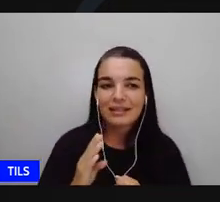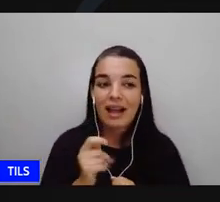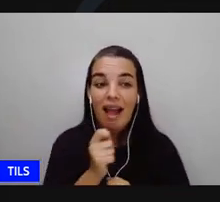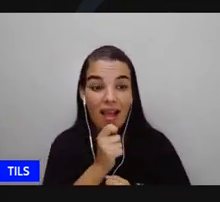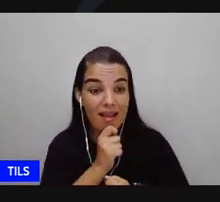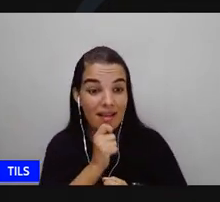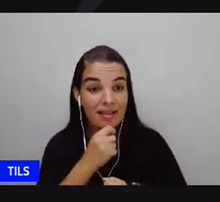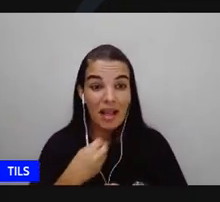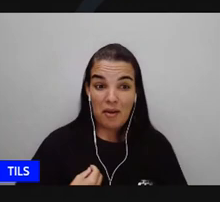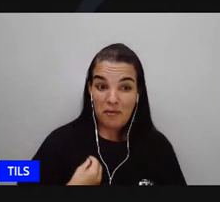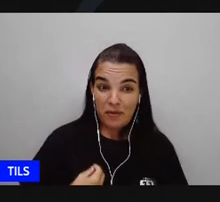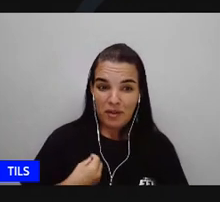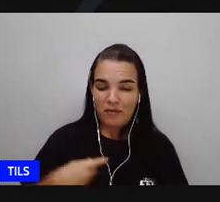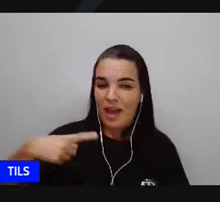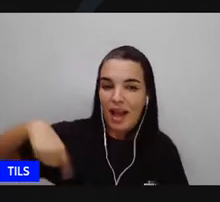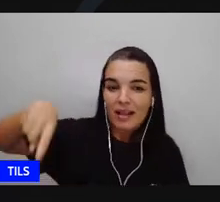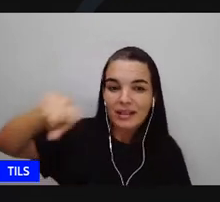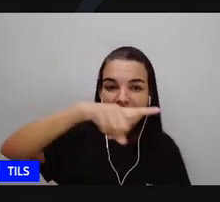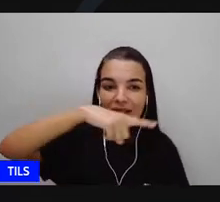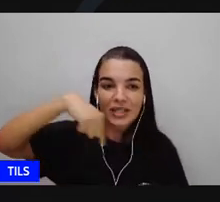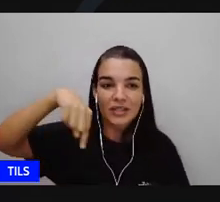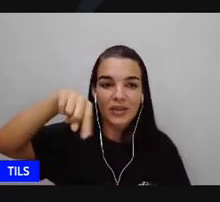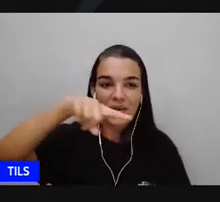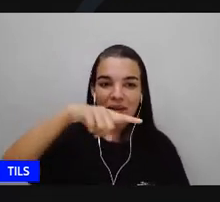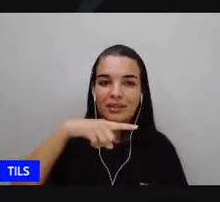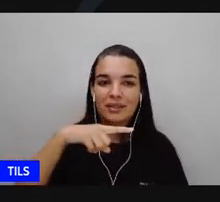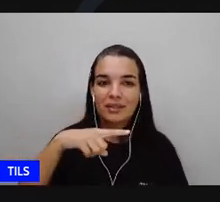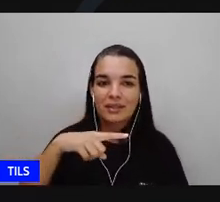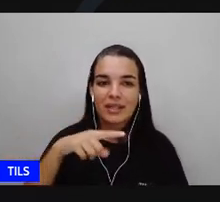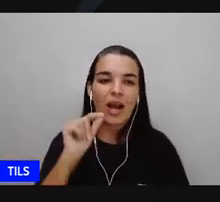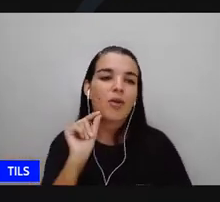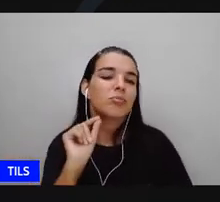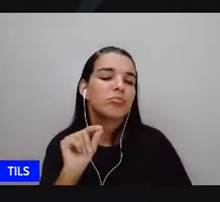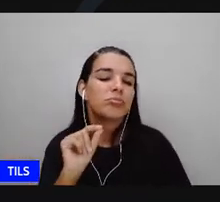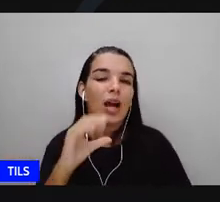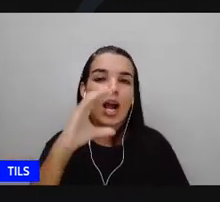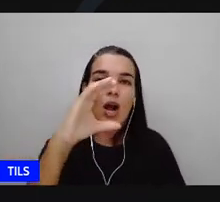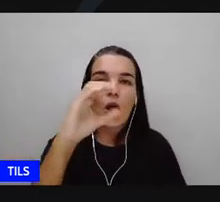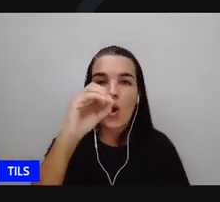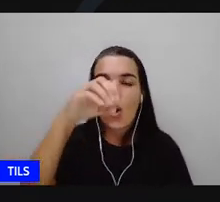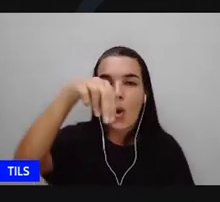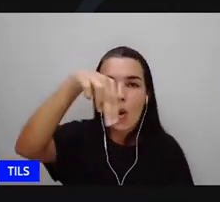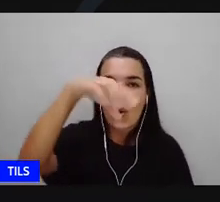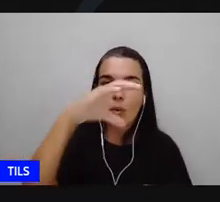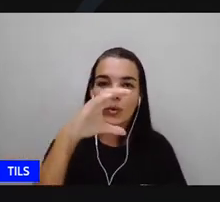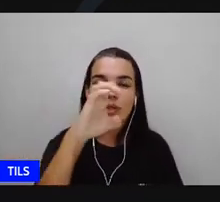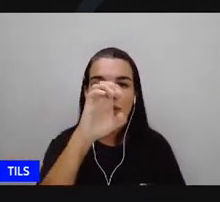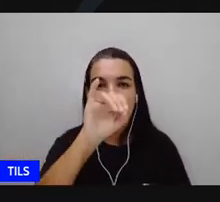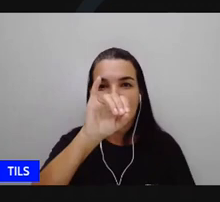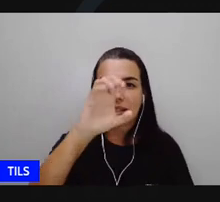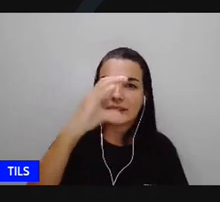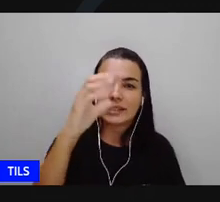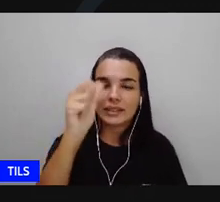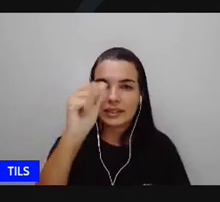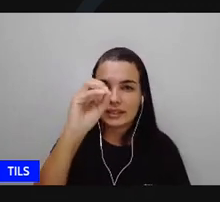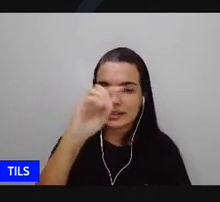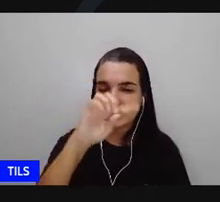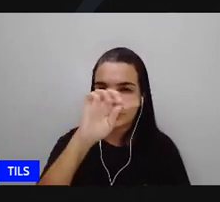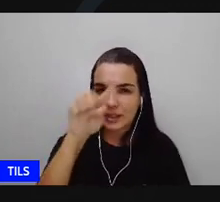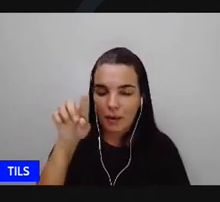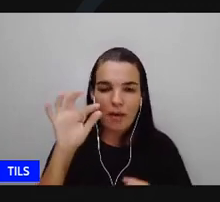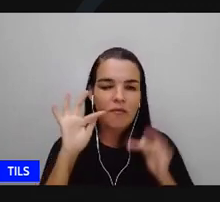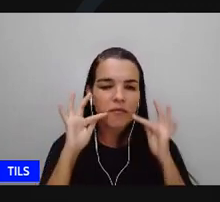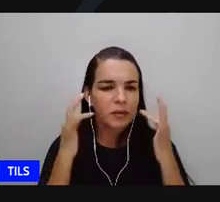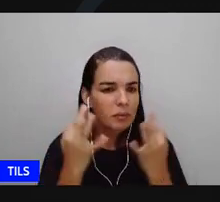vive entre nós graças a Deus que é Conceição Evaristo que é uma história fantástica belíssima a família dela